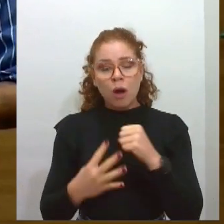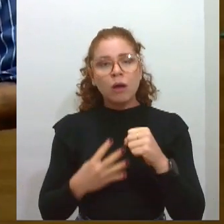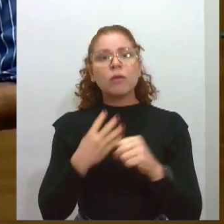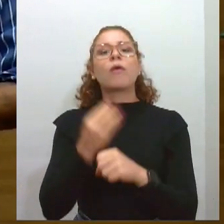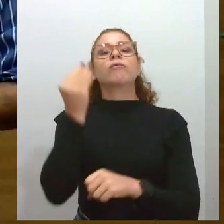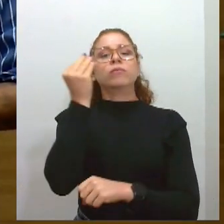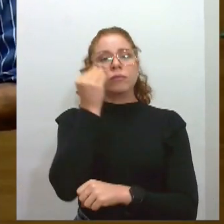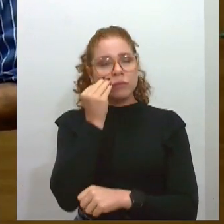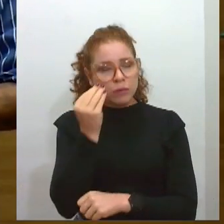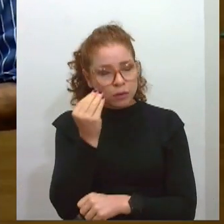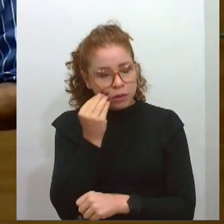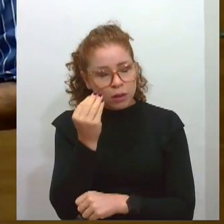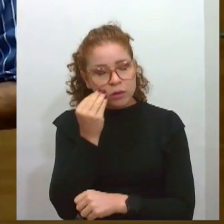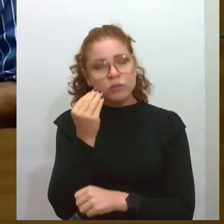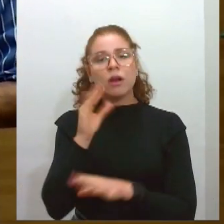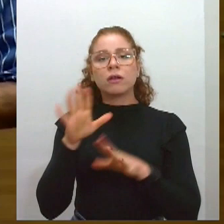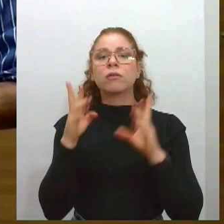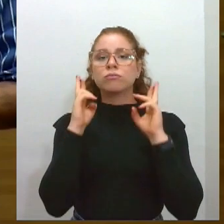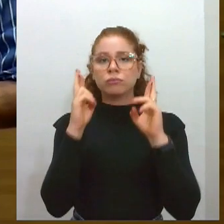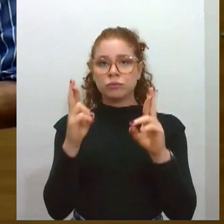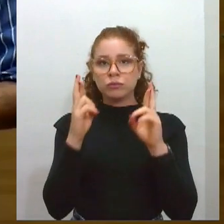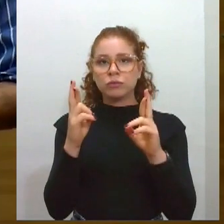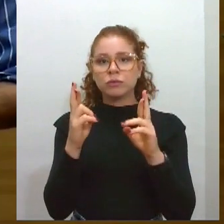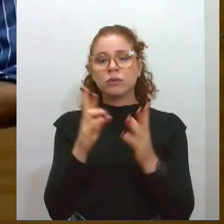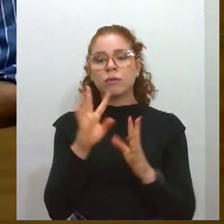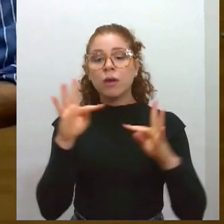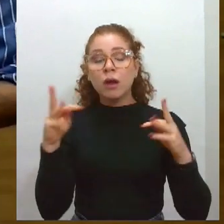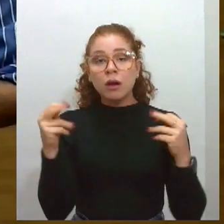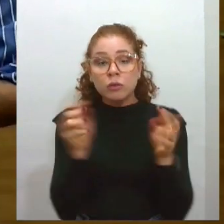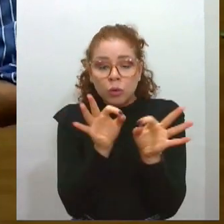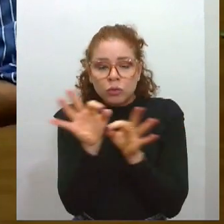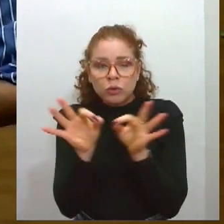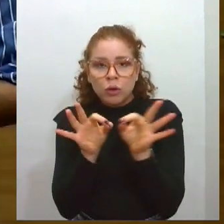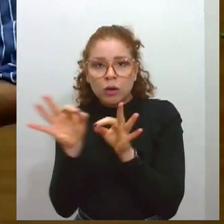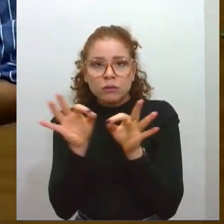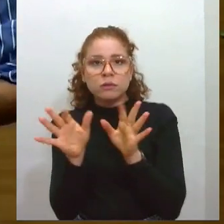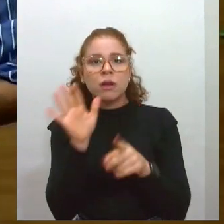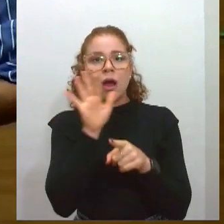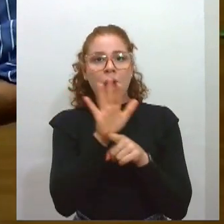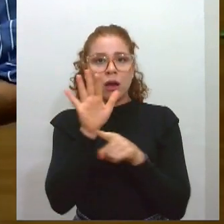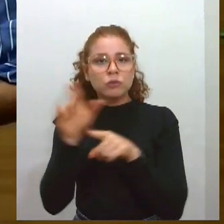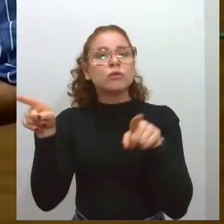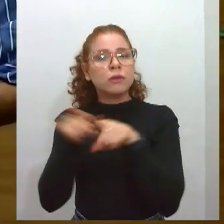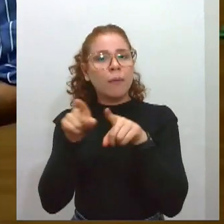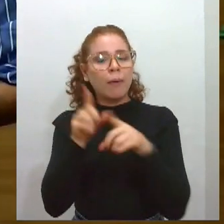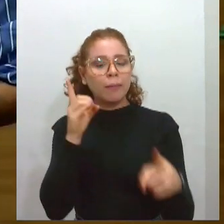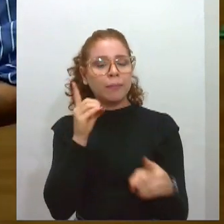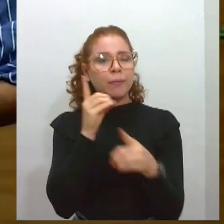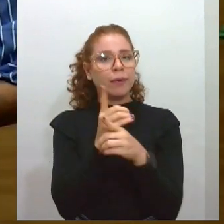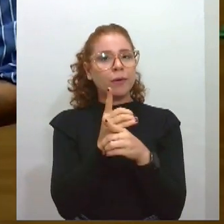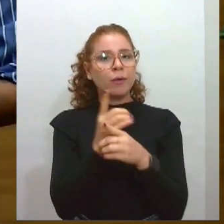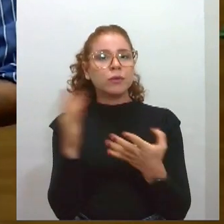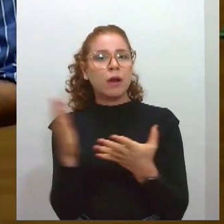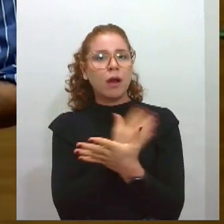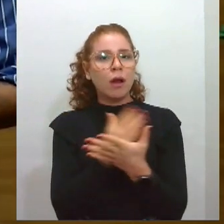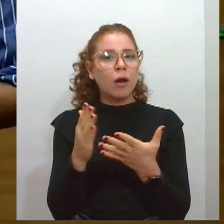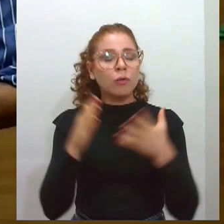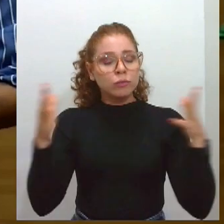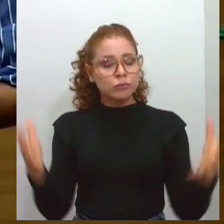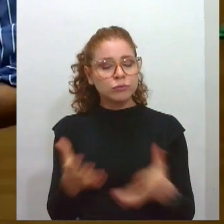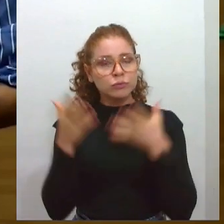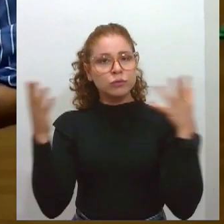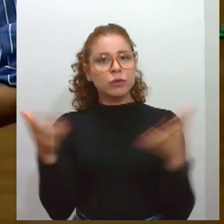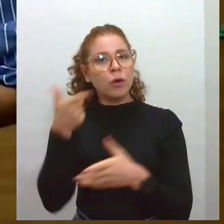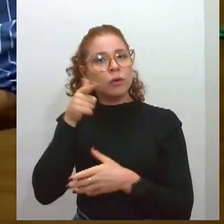Então, a gente espera que toda essa logística nos favoreça também a identificar ações que possam prevenir problemas de